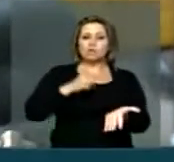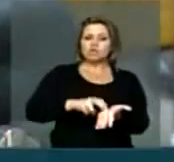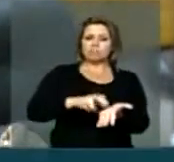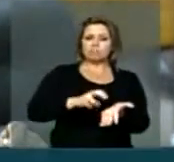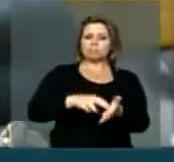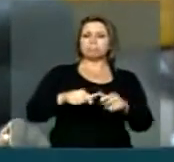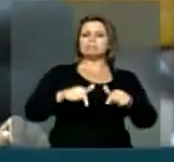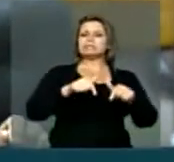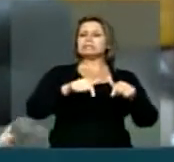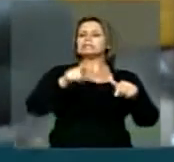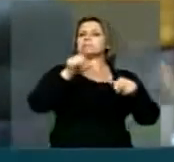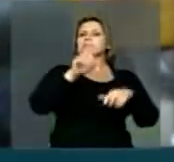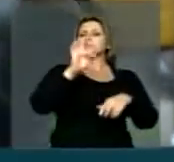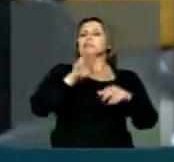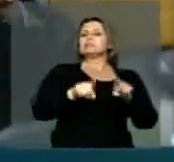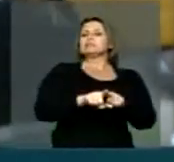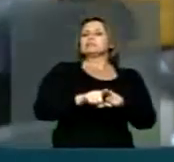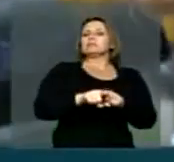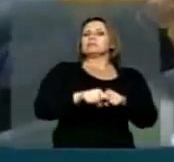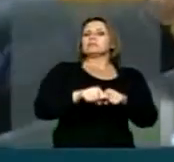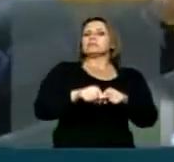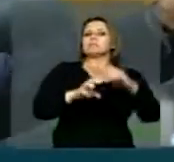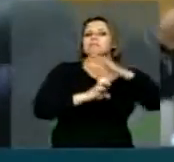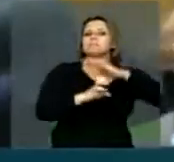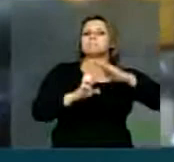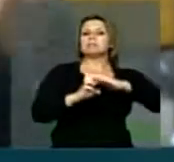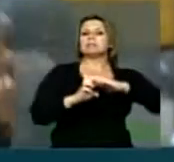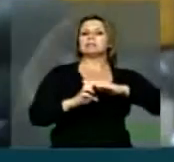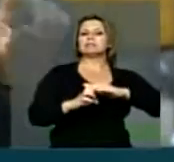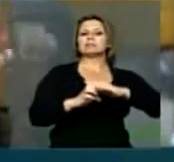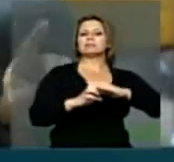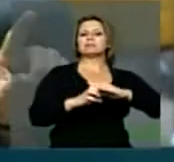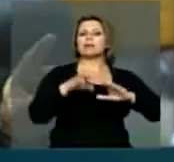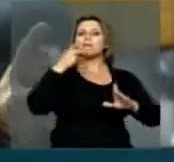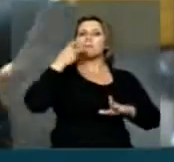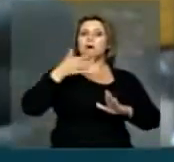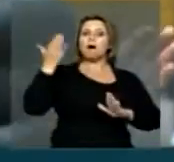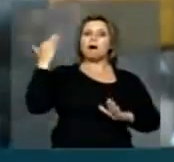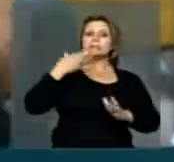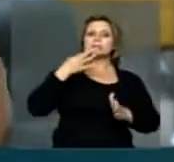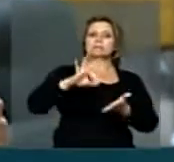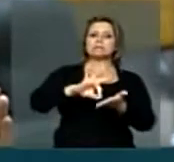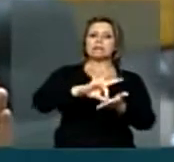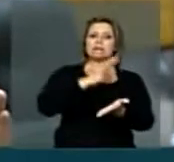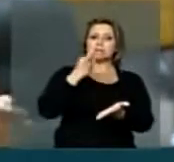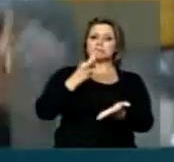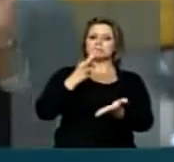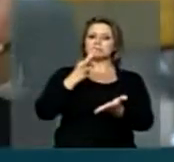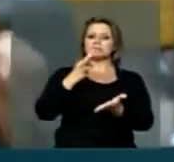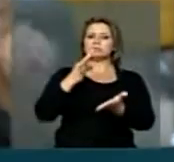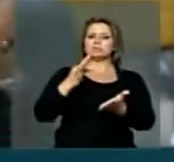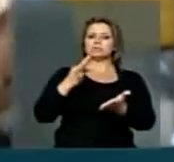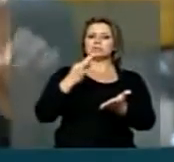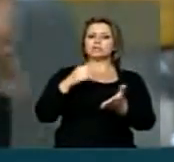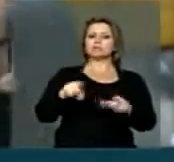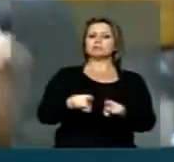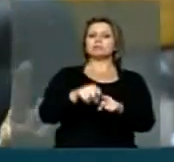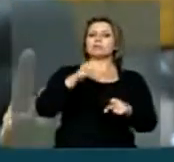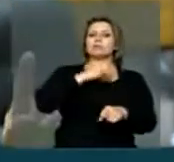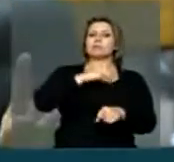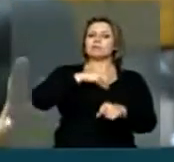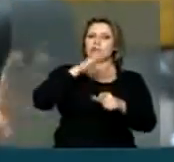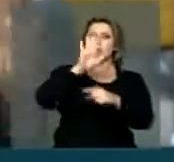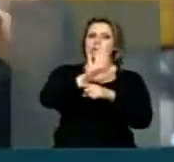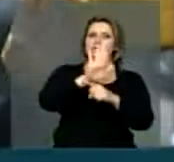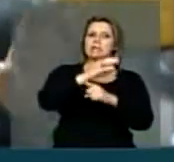no Tribunal Regional do Trabalho, de que as empresas que haviam assinado o acordo pela equiparação dos salários não cumpriram